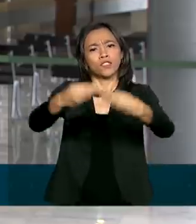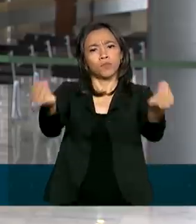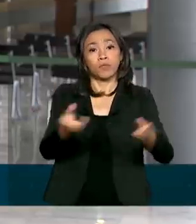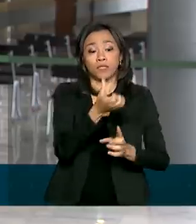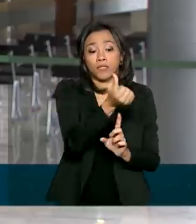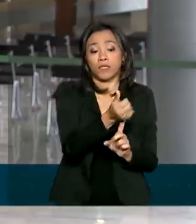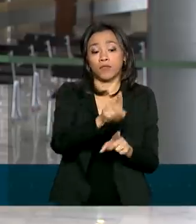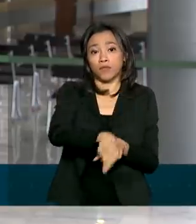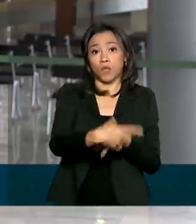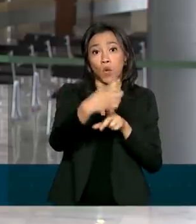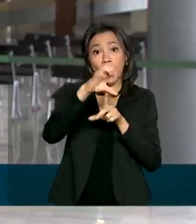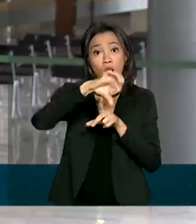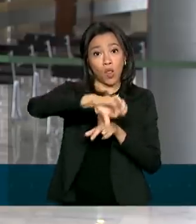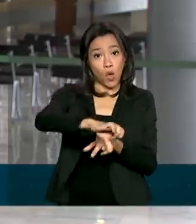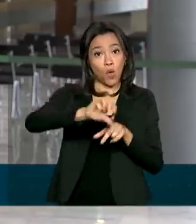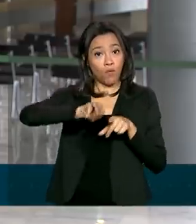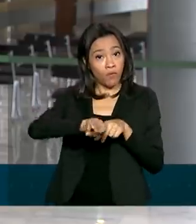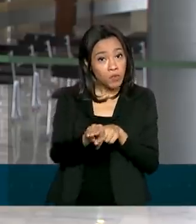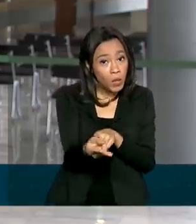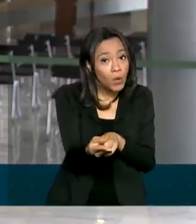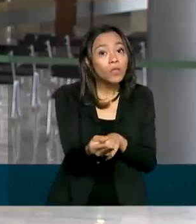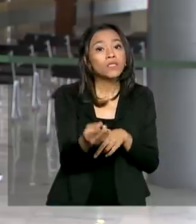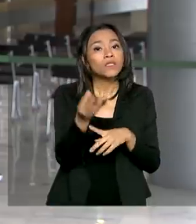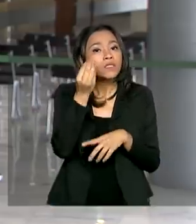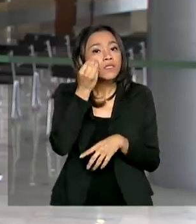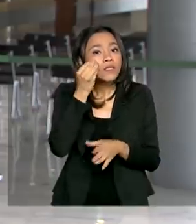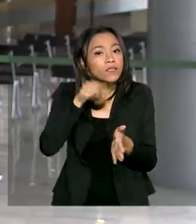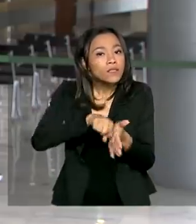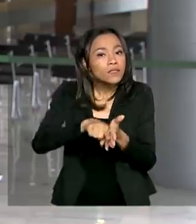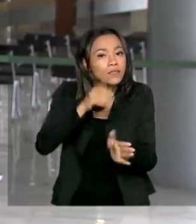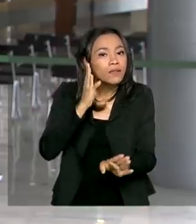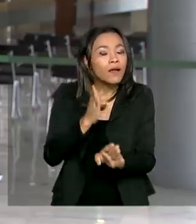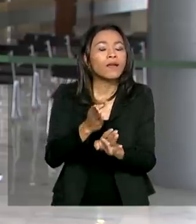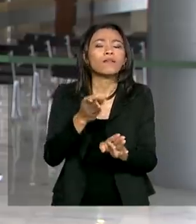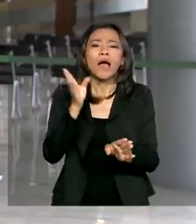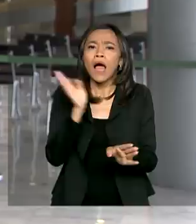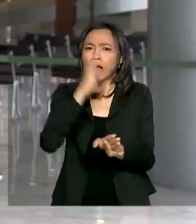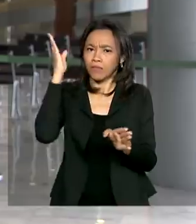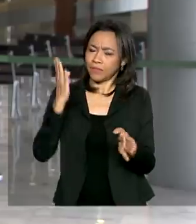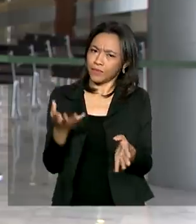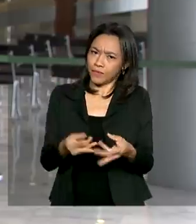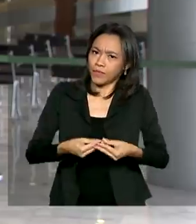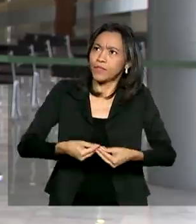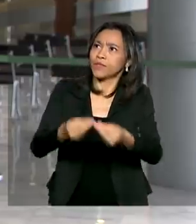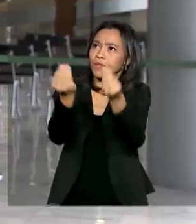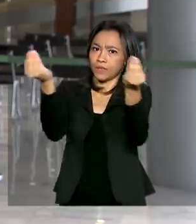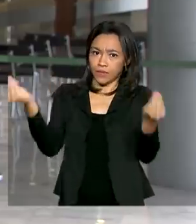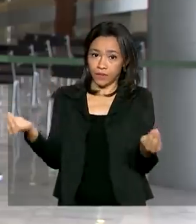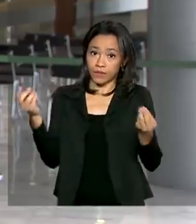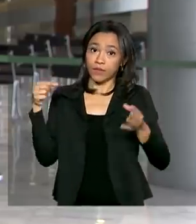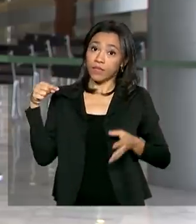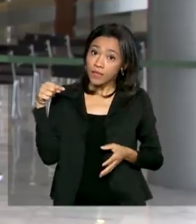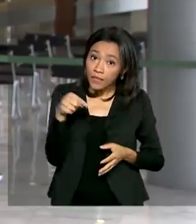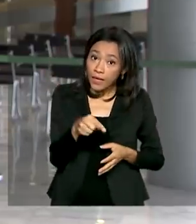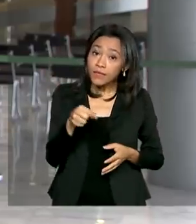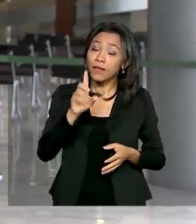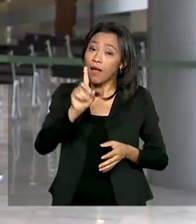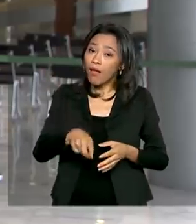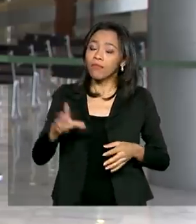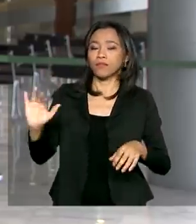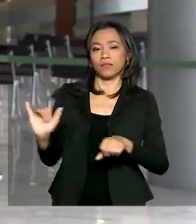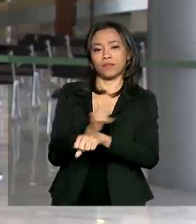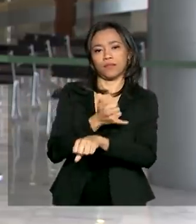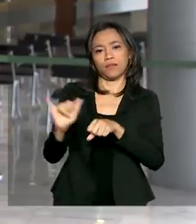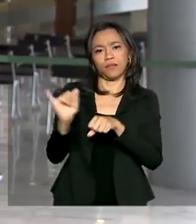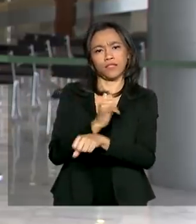,9 milhões de testes. A maioria deles testes rápidos e essa medida faz parte da estratégia